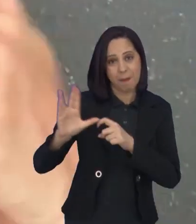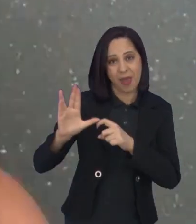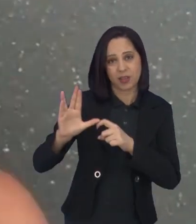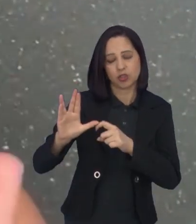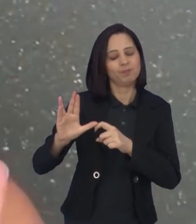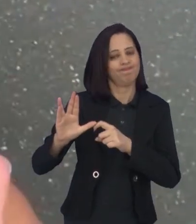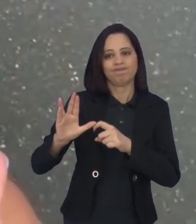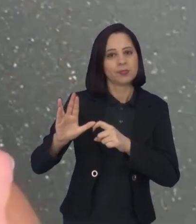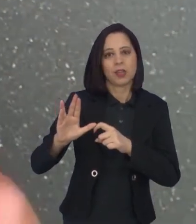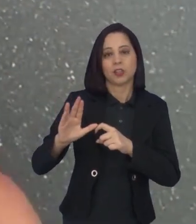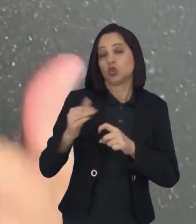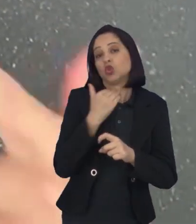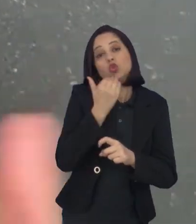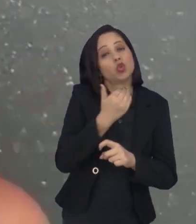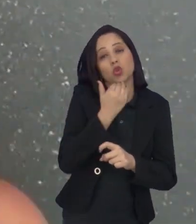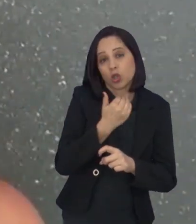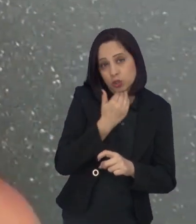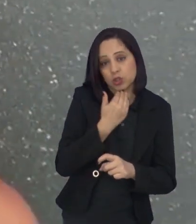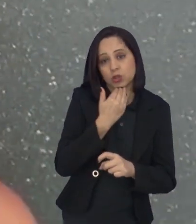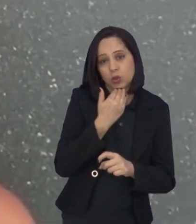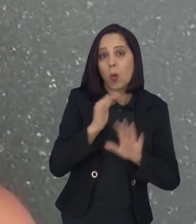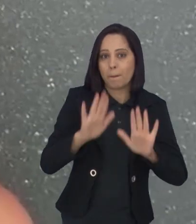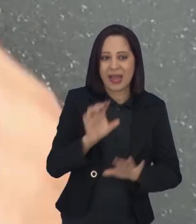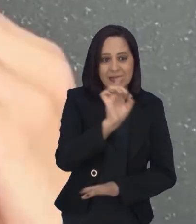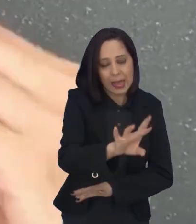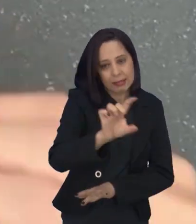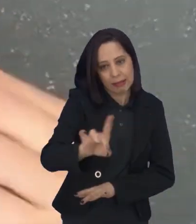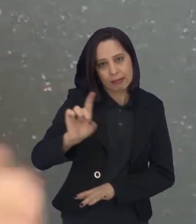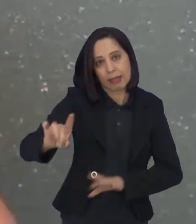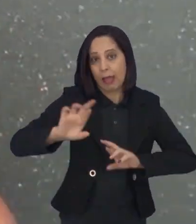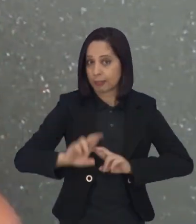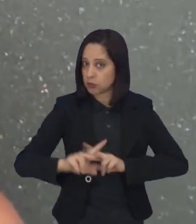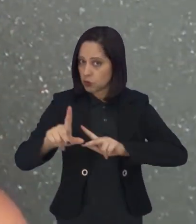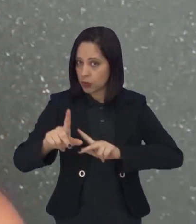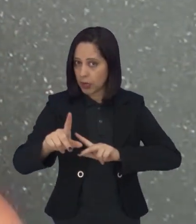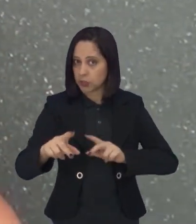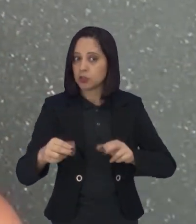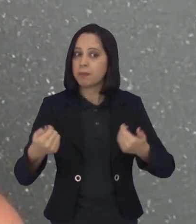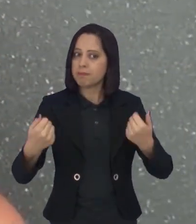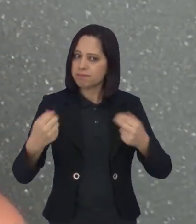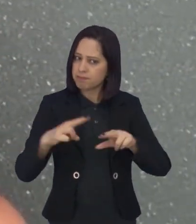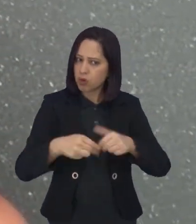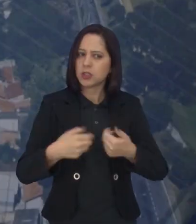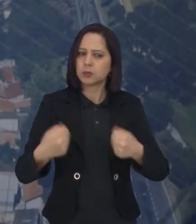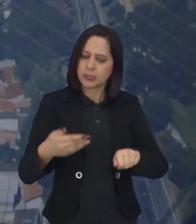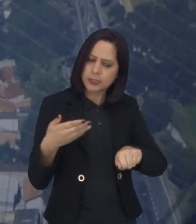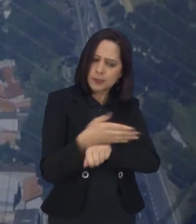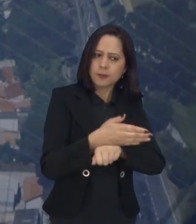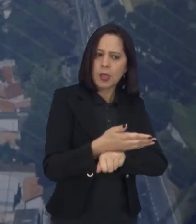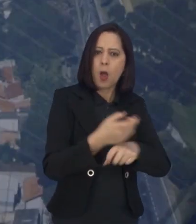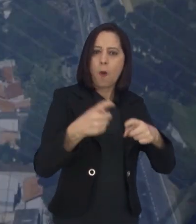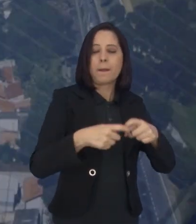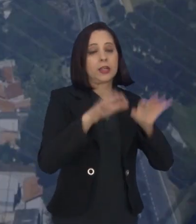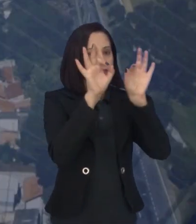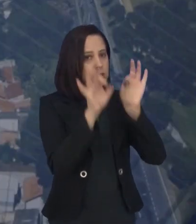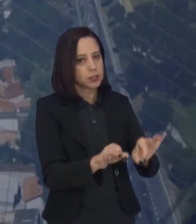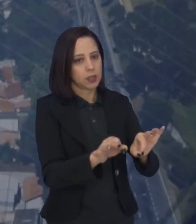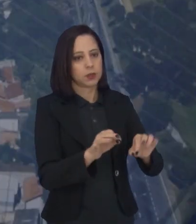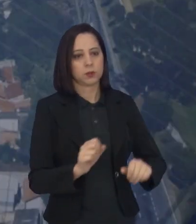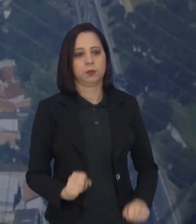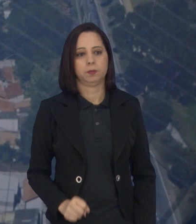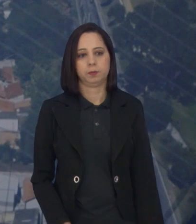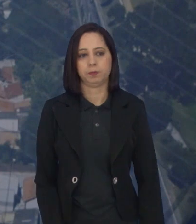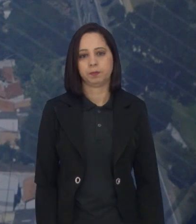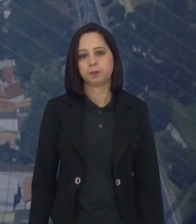a família está bem orientada e quando o medicamento é bem indicado por um bom médico que vai fazer esse acompanhamento. Tá certo.